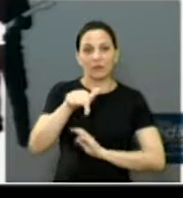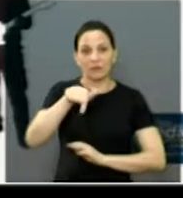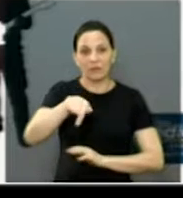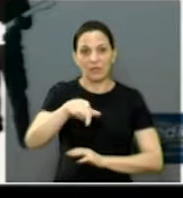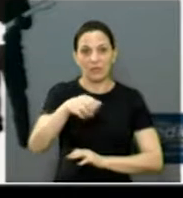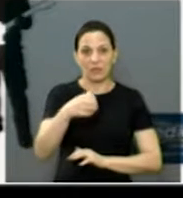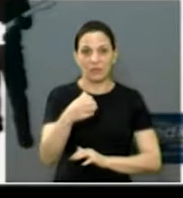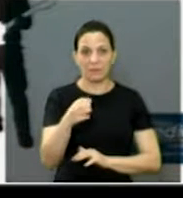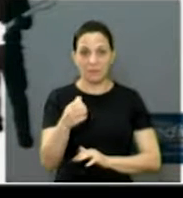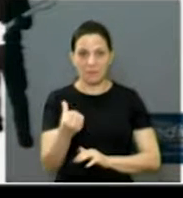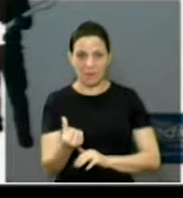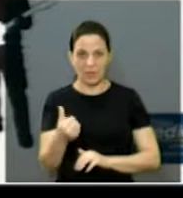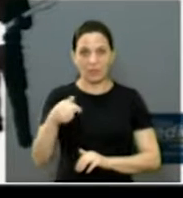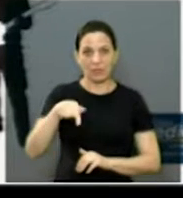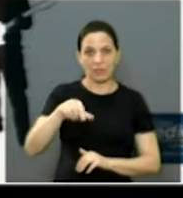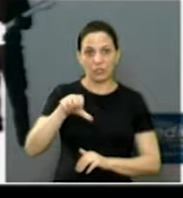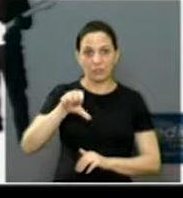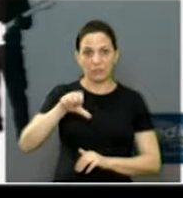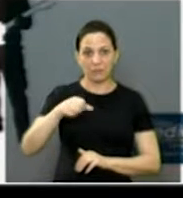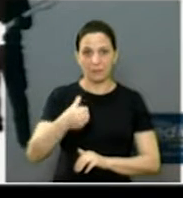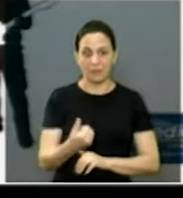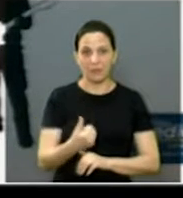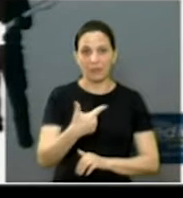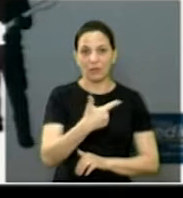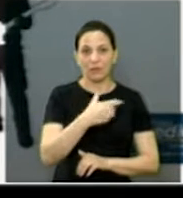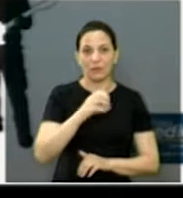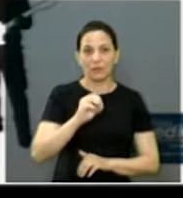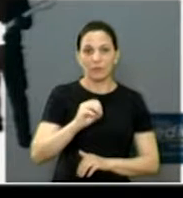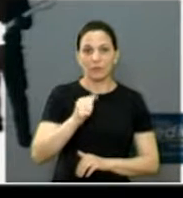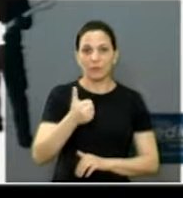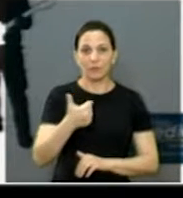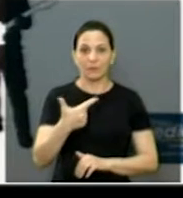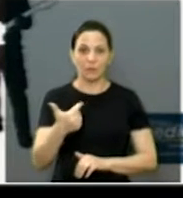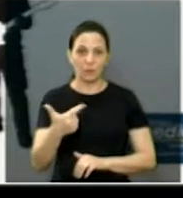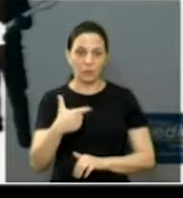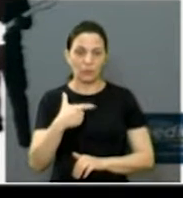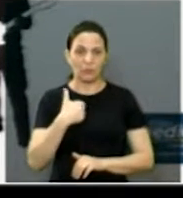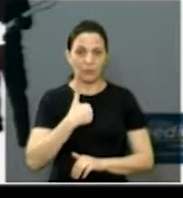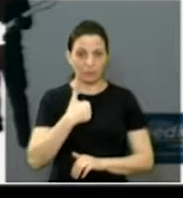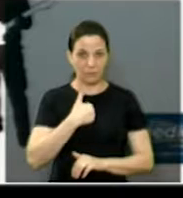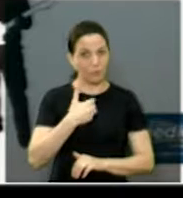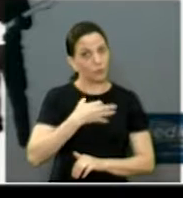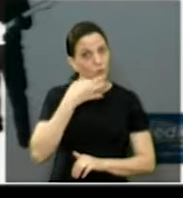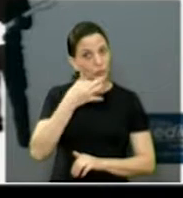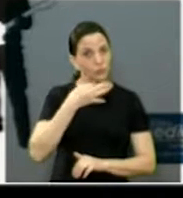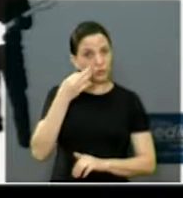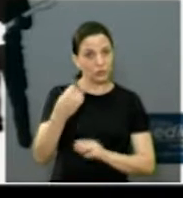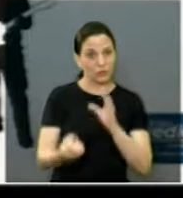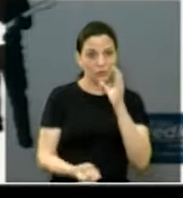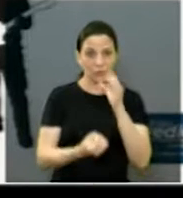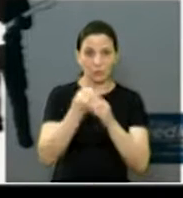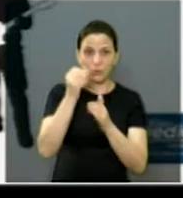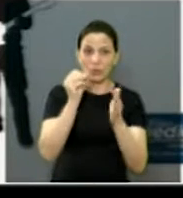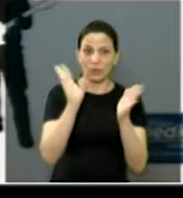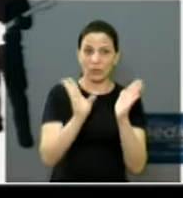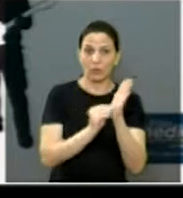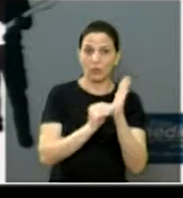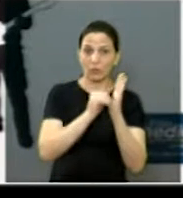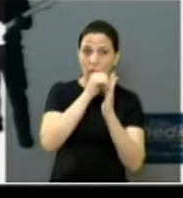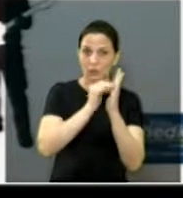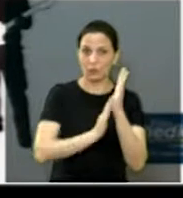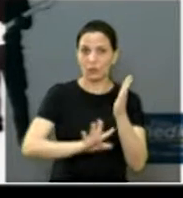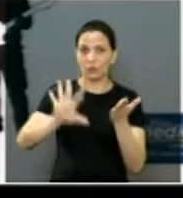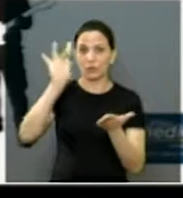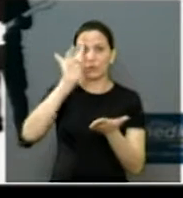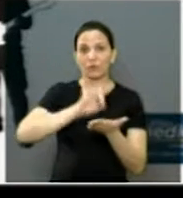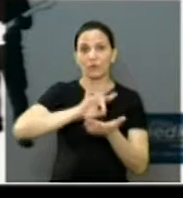.676, 2012, de minha autoria, foi instituído e concluído no calendário oficial do município, o